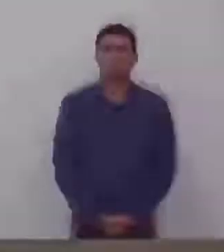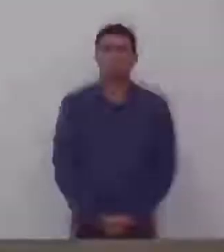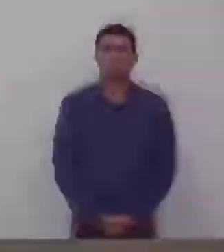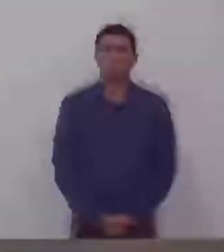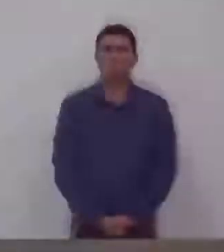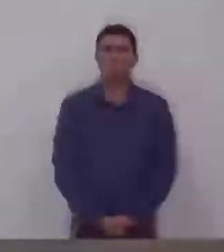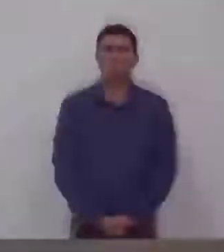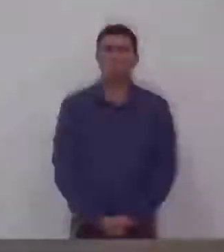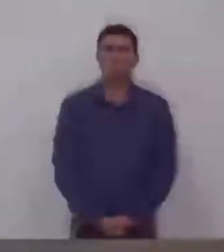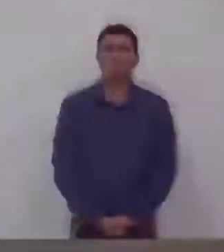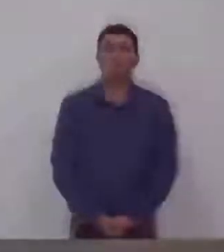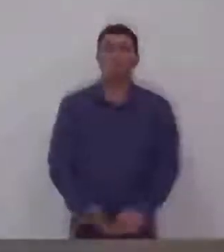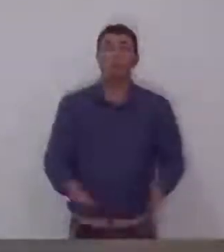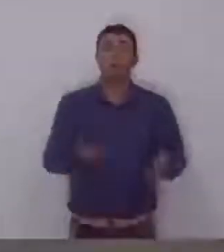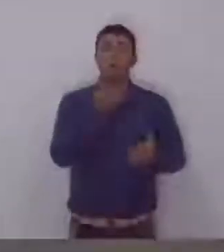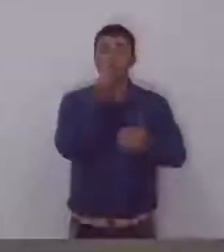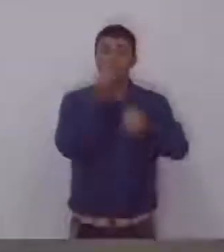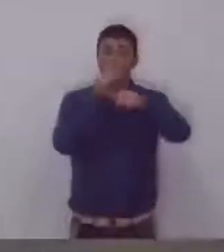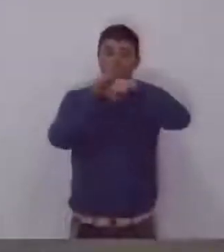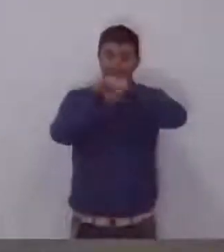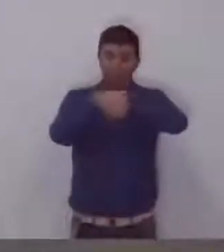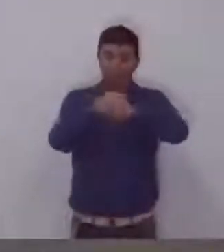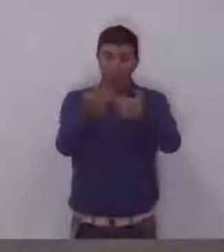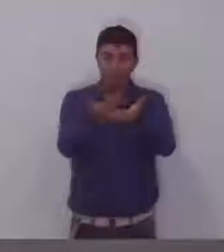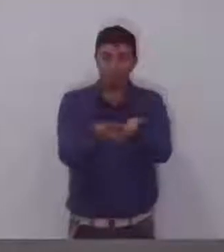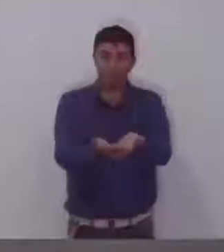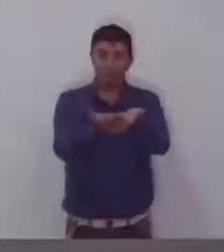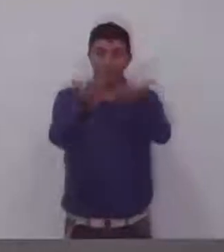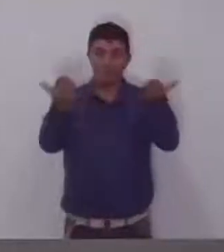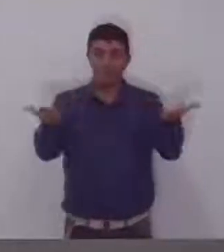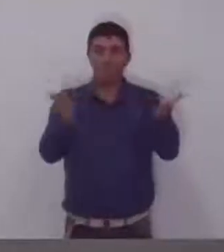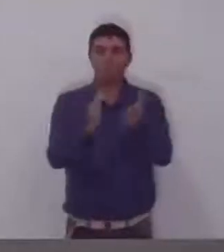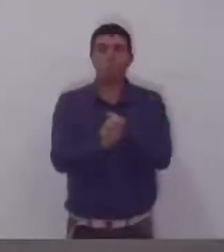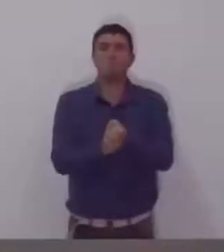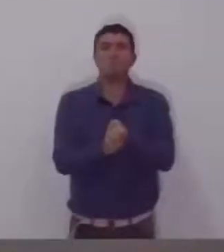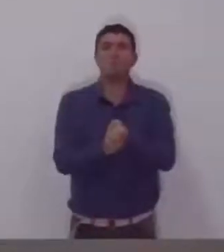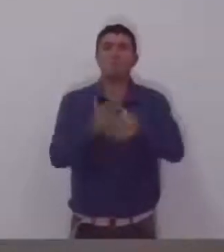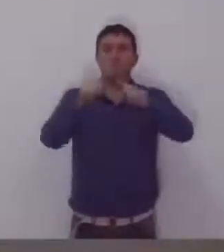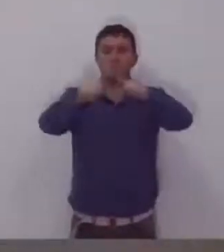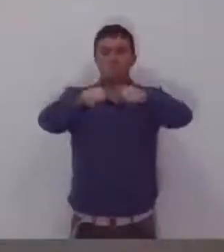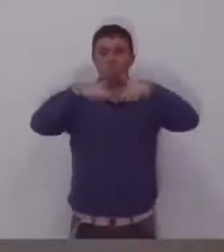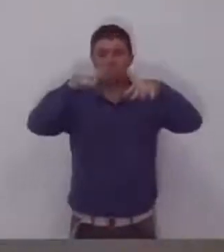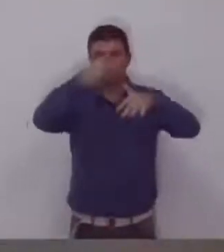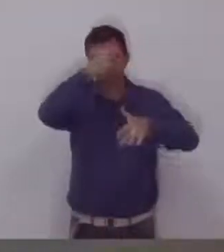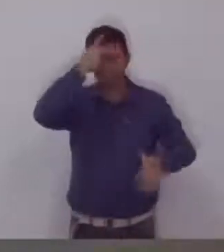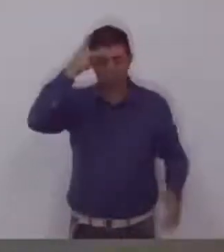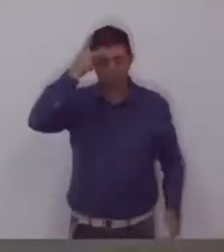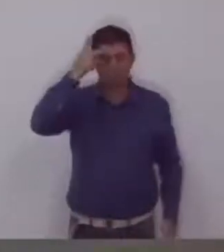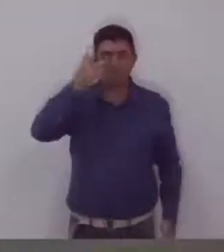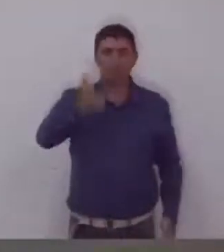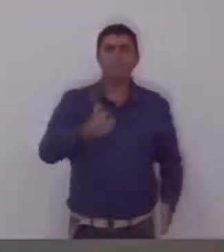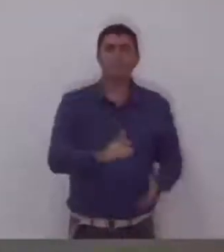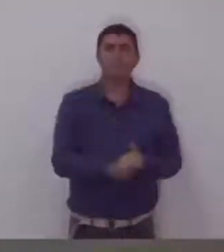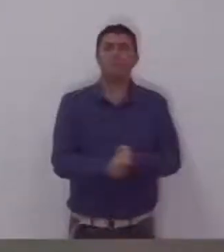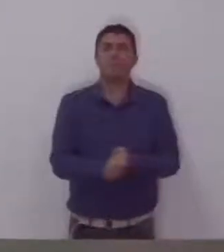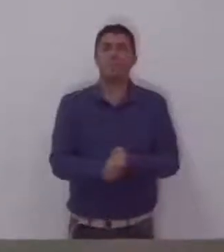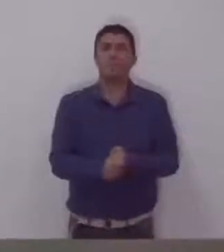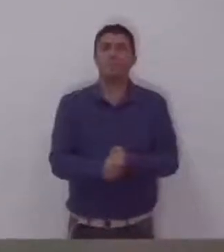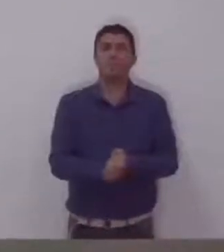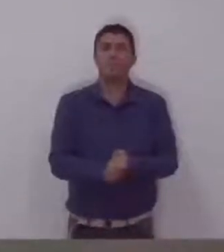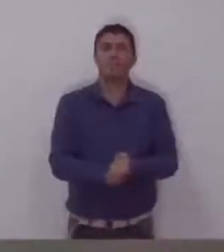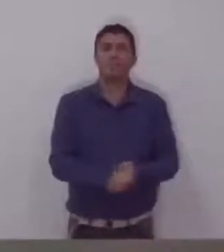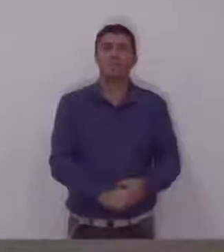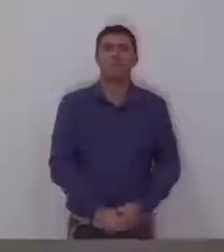Mais uma vez, boa noite a todos. Aqui, cumprimentando a plateia, na pessoa do vereador, desculpa, sempre falo